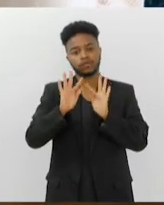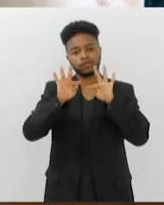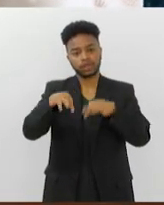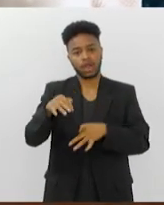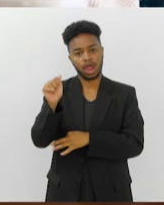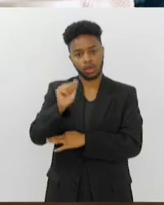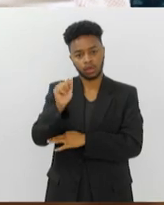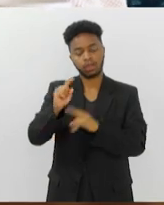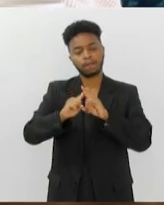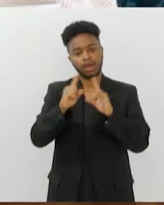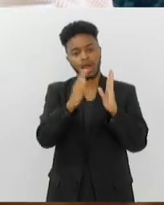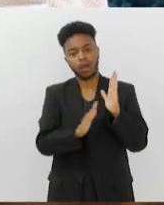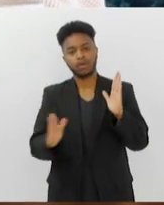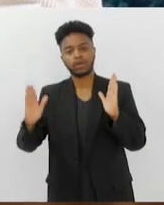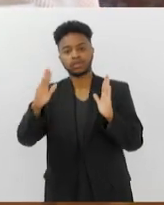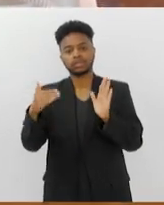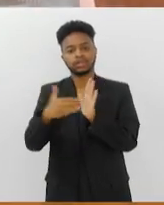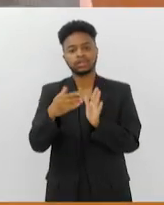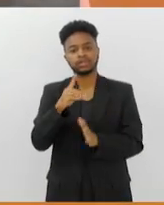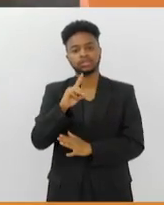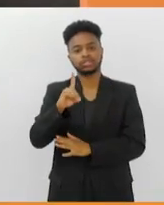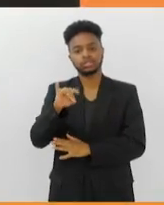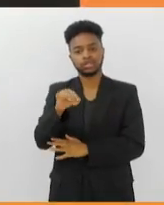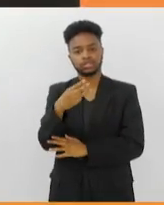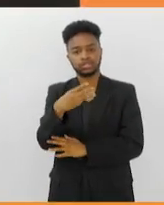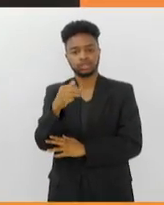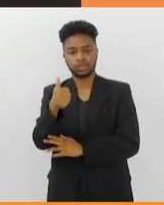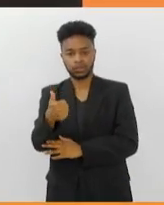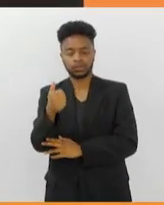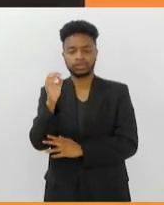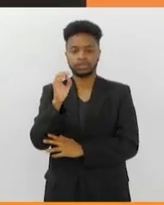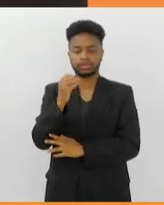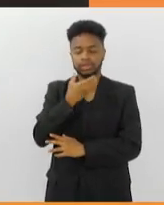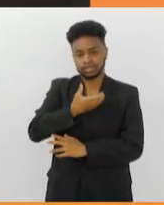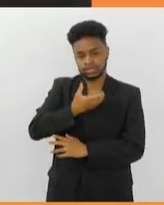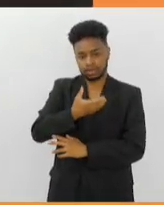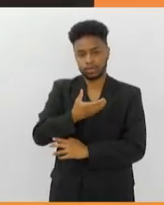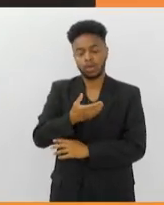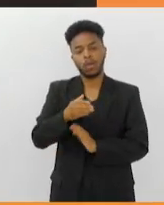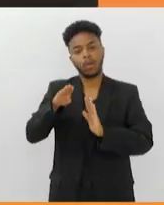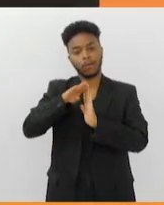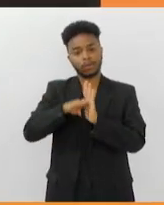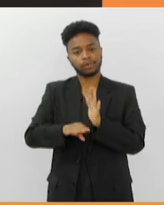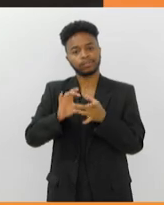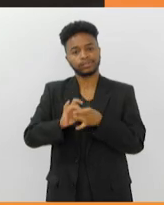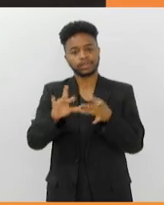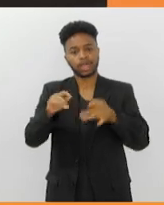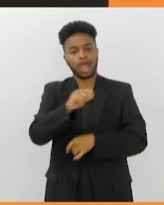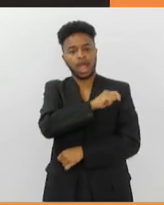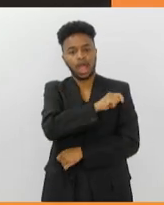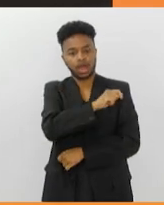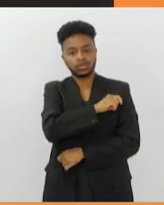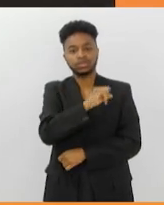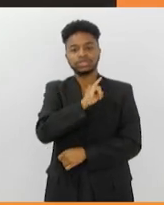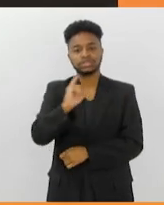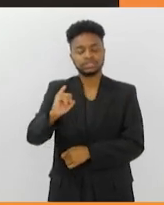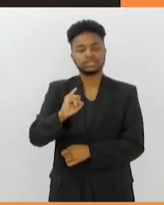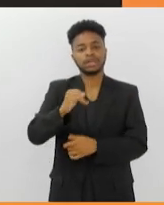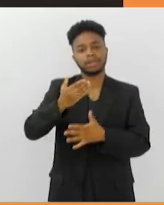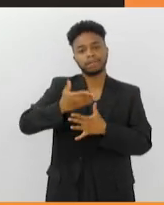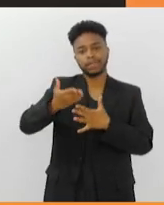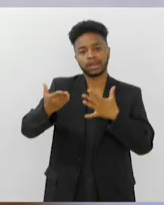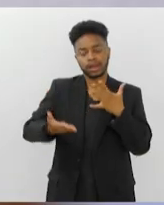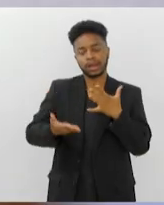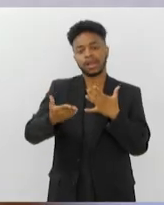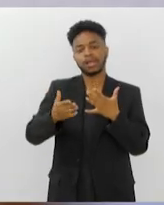agosto, foi prorrogado para 31 de dezembro. O programa Desenrola Fies permite que alunos que financiaram as mensalidades de universidades